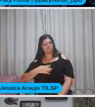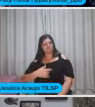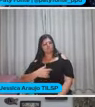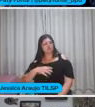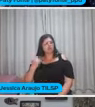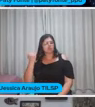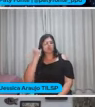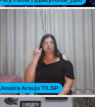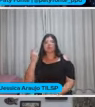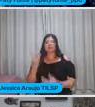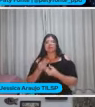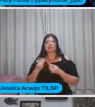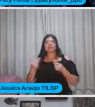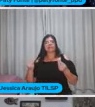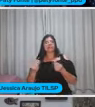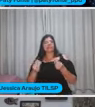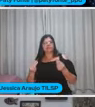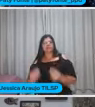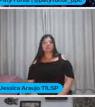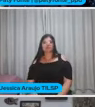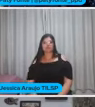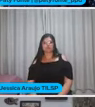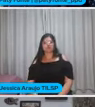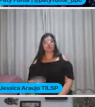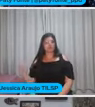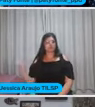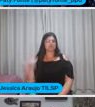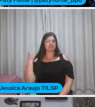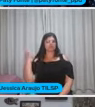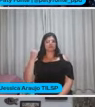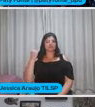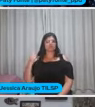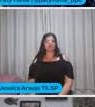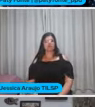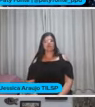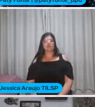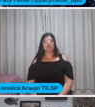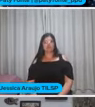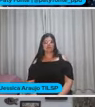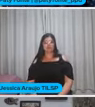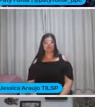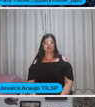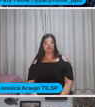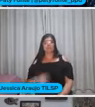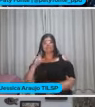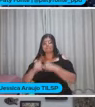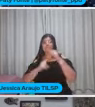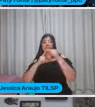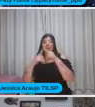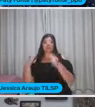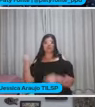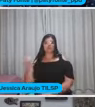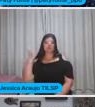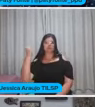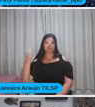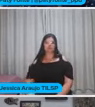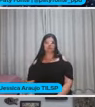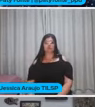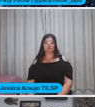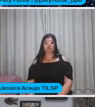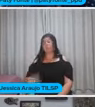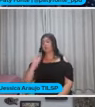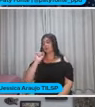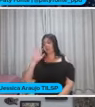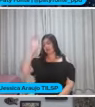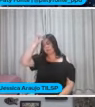Sensível E são tão importantes Eu às vezes considero Mais importantes Do que aprender